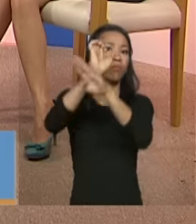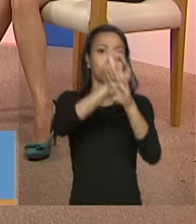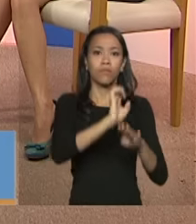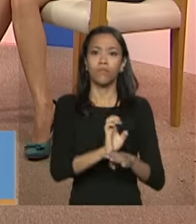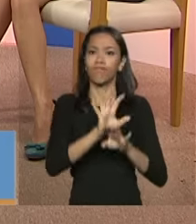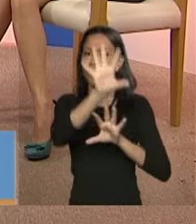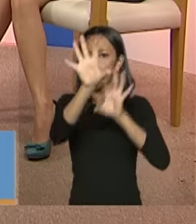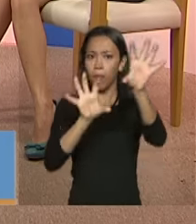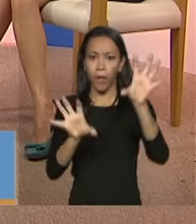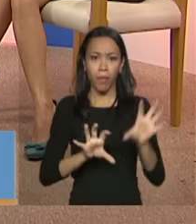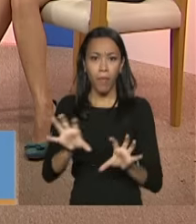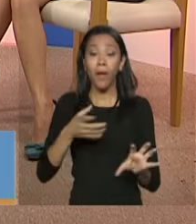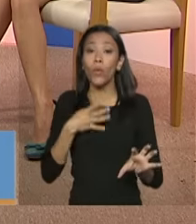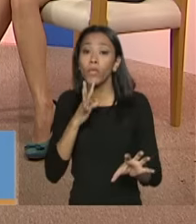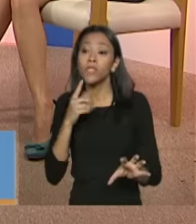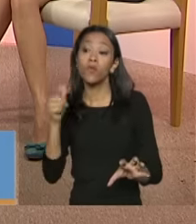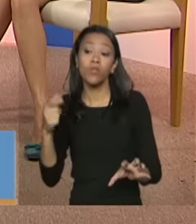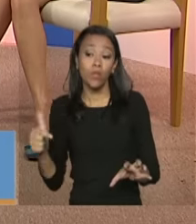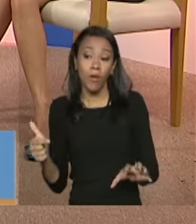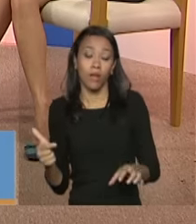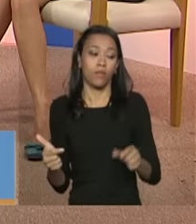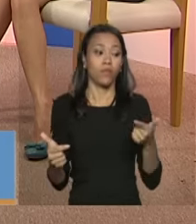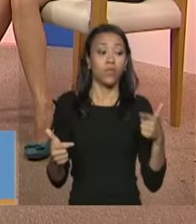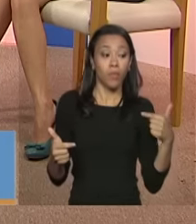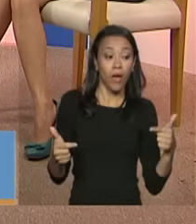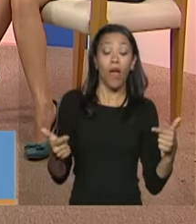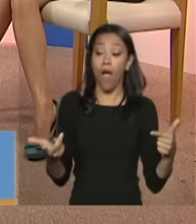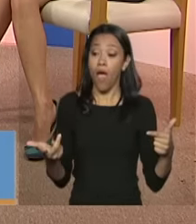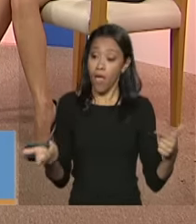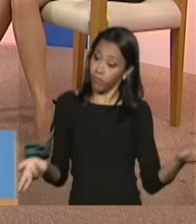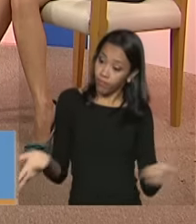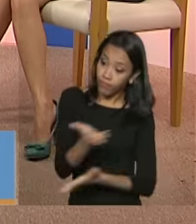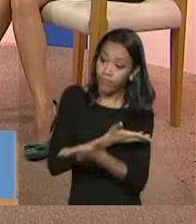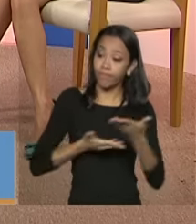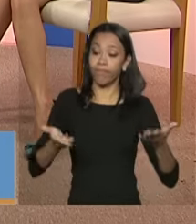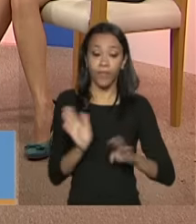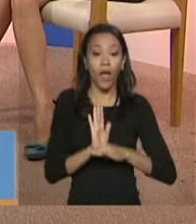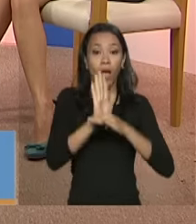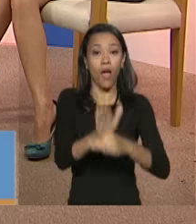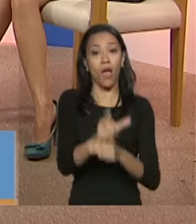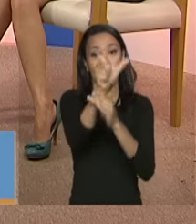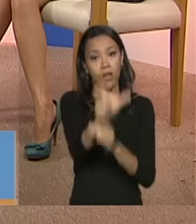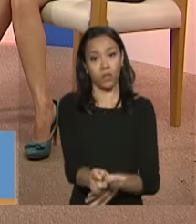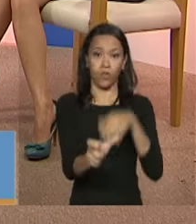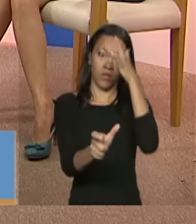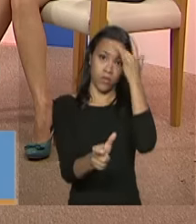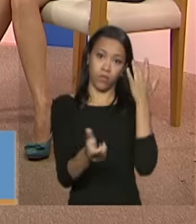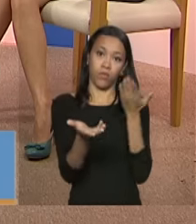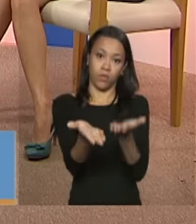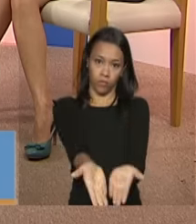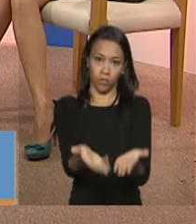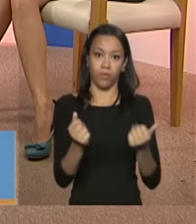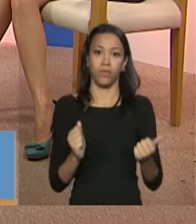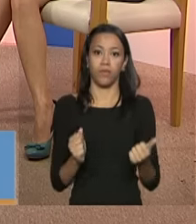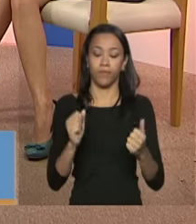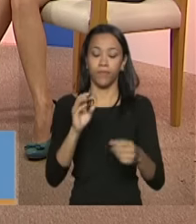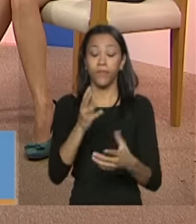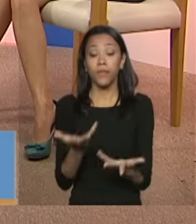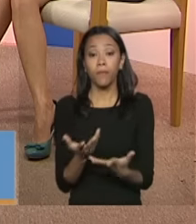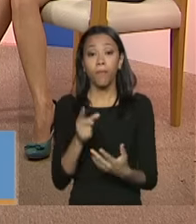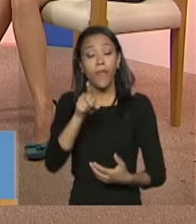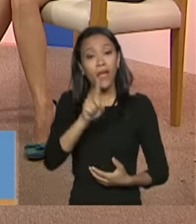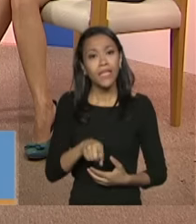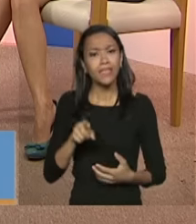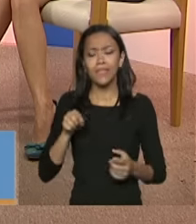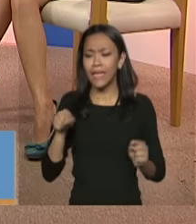o trabalho do outro para que a gente possa estar trabalhando junto um complementando otimizando os recursos existentes na comunidade então isso